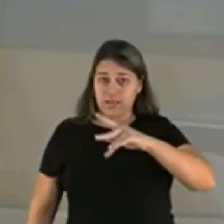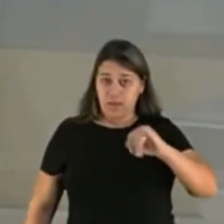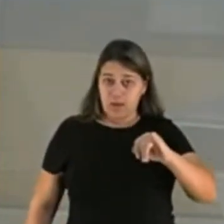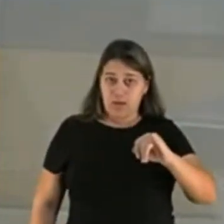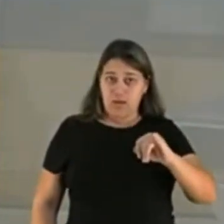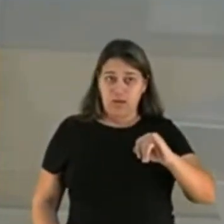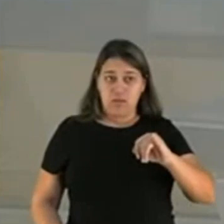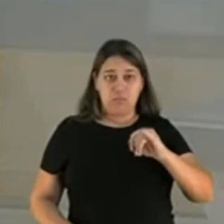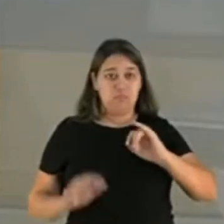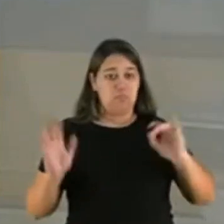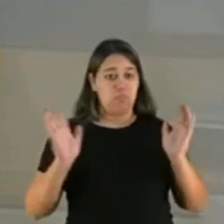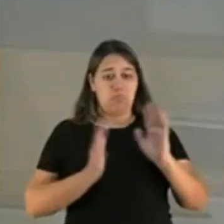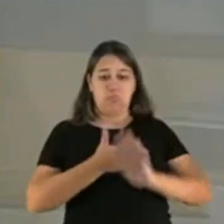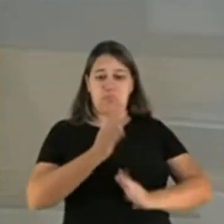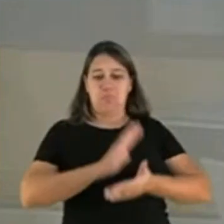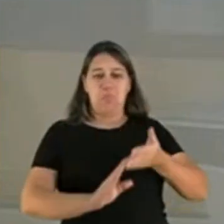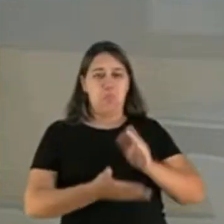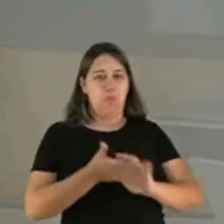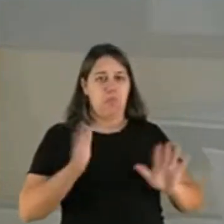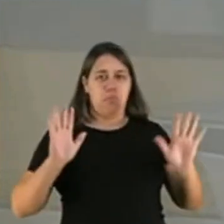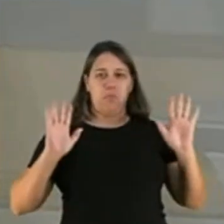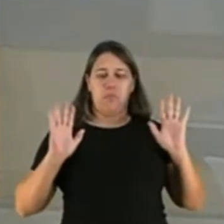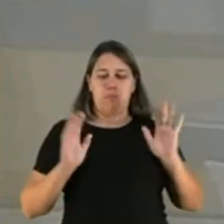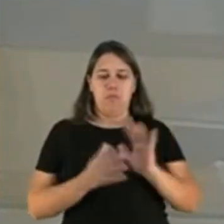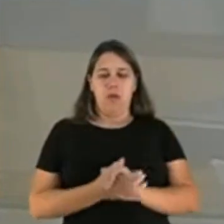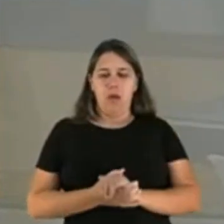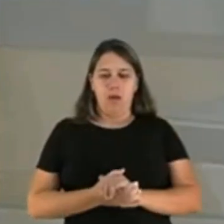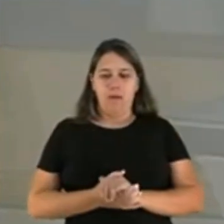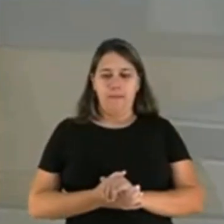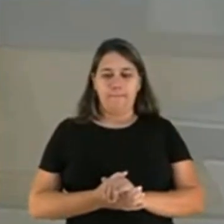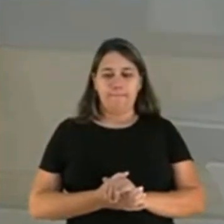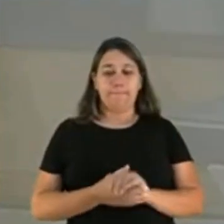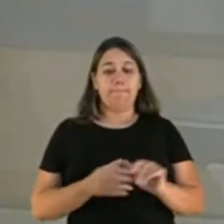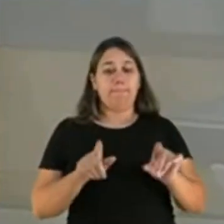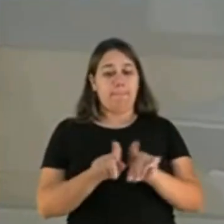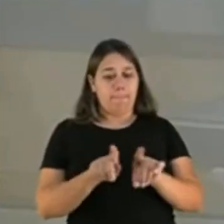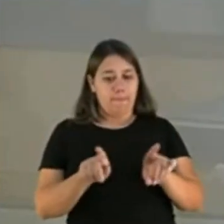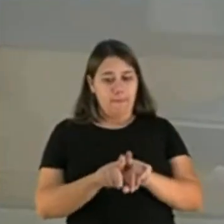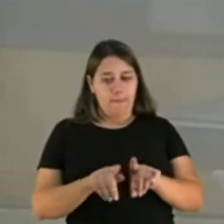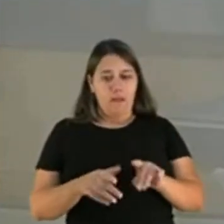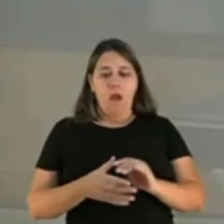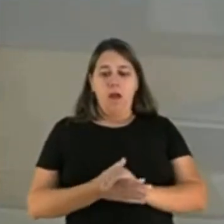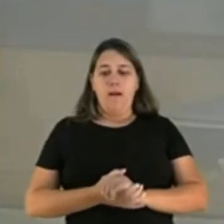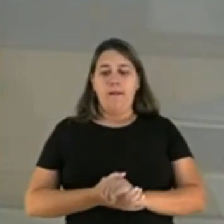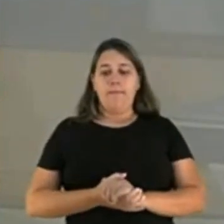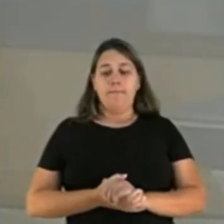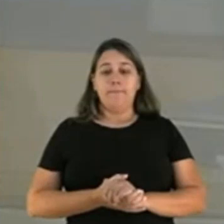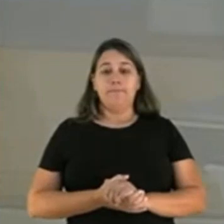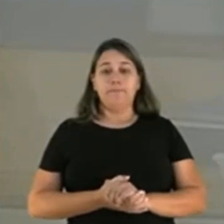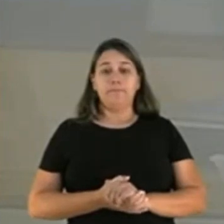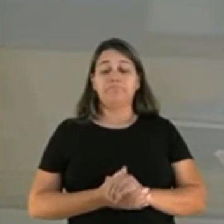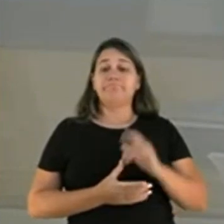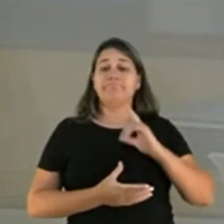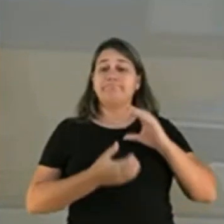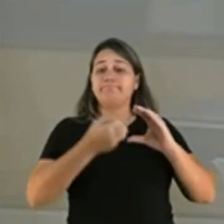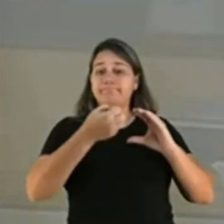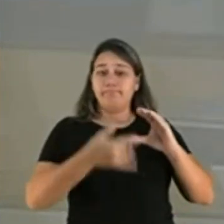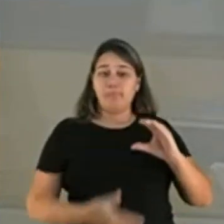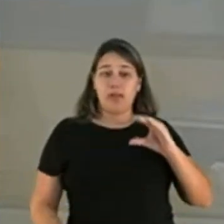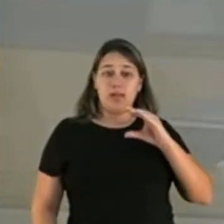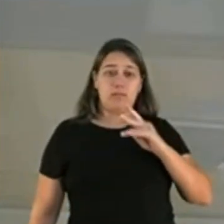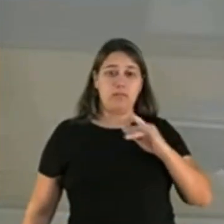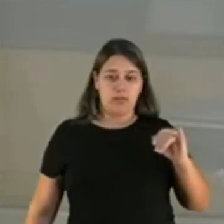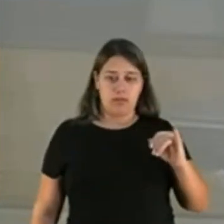correu, se acorvardou, se apequenou. Além disso, se caracterizou essa Comissão